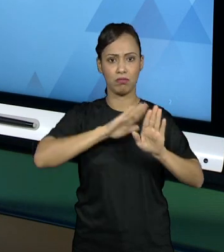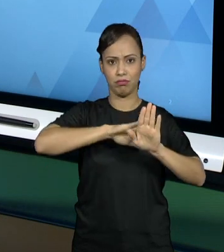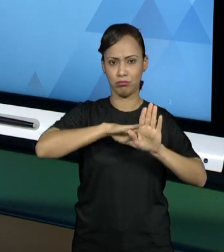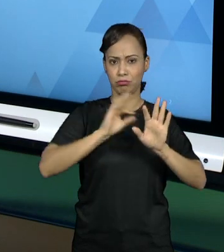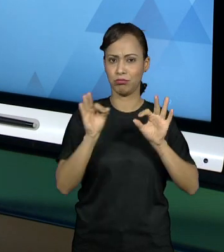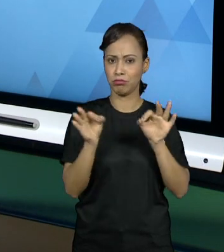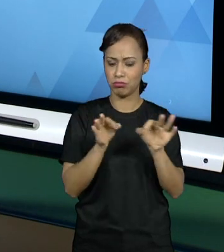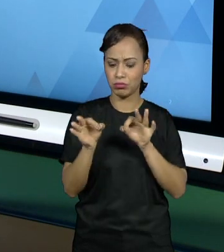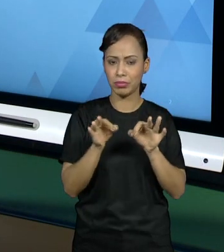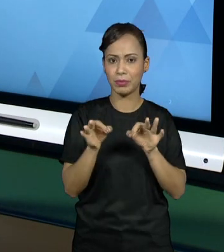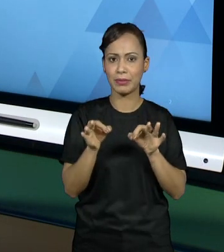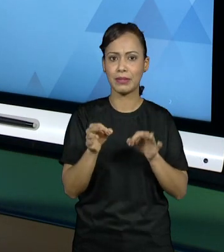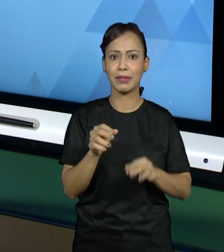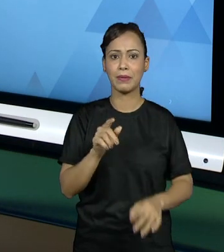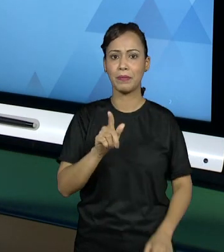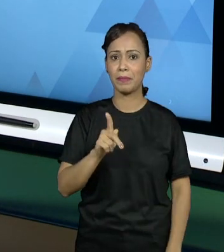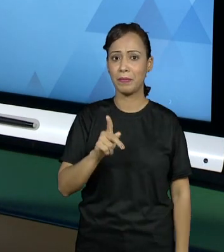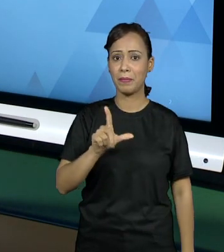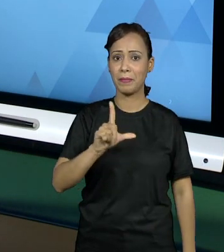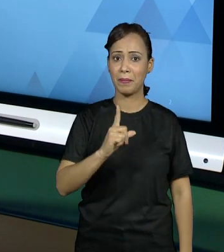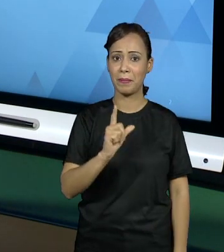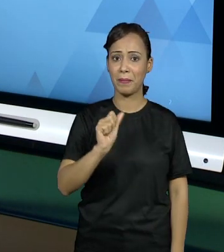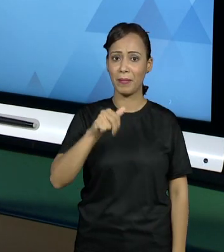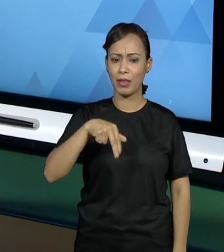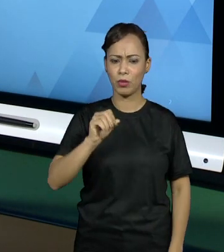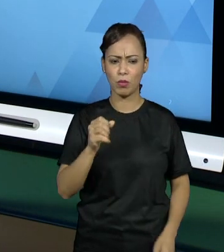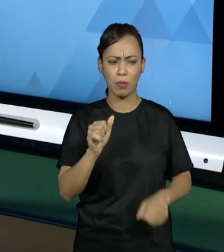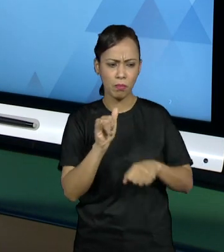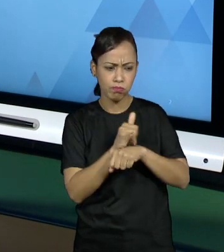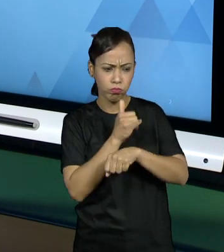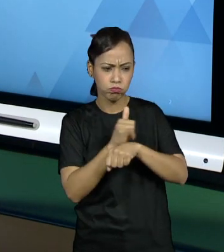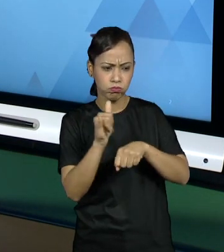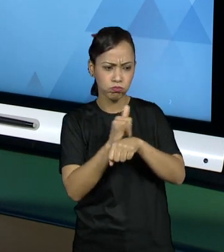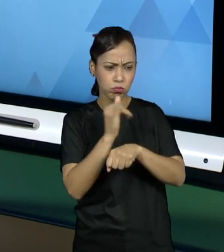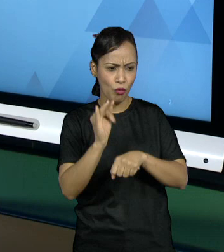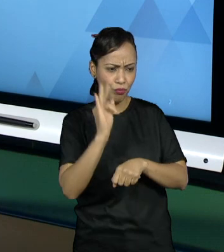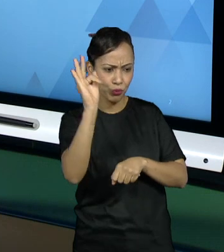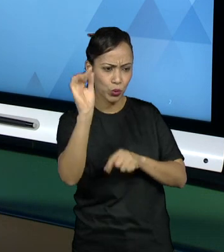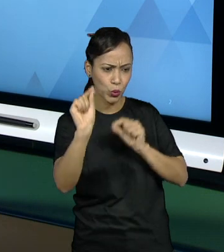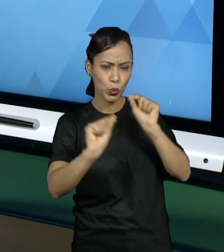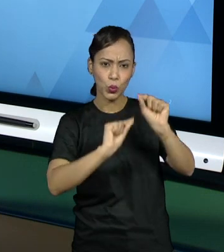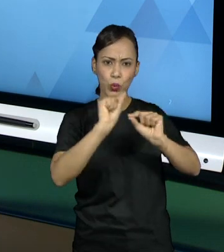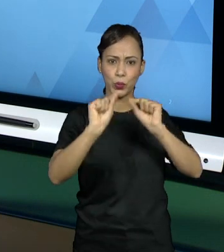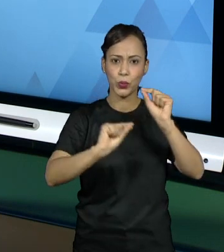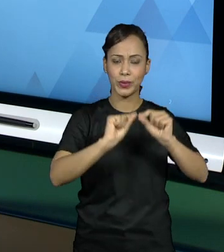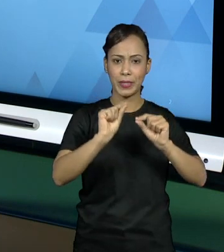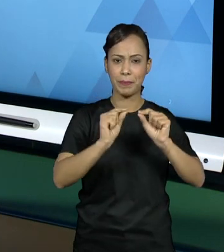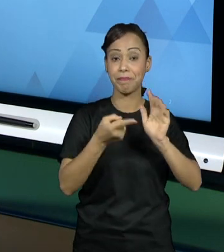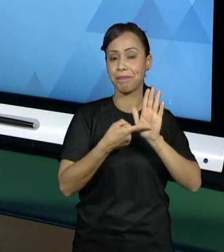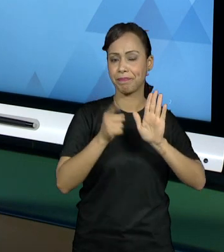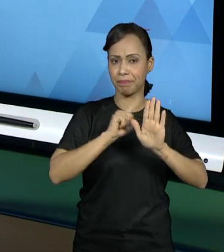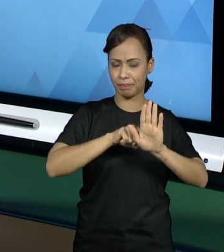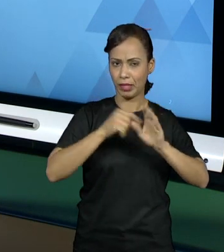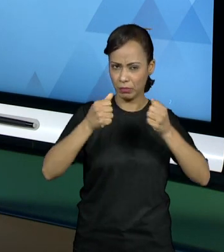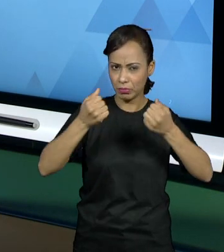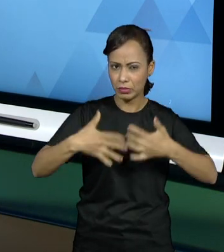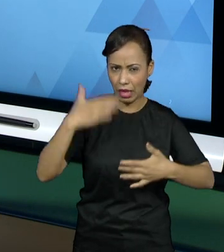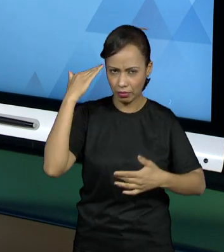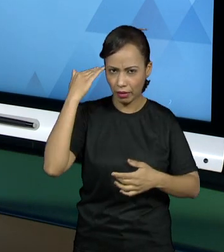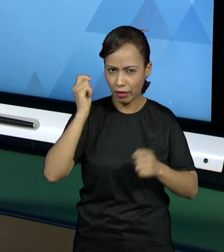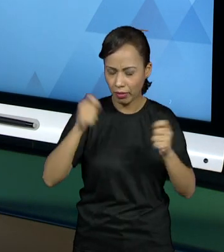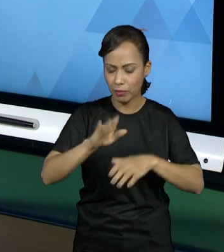você vai desenvolver para executar uma ação futura. Vou usar uma metáfora para você estar entendendo melhor.